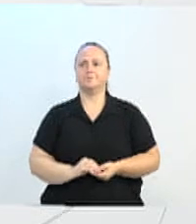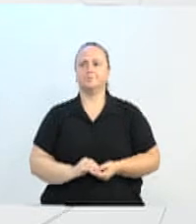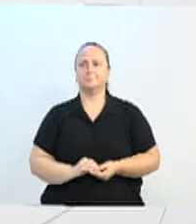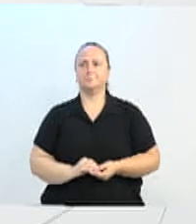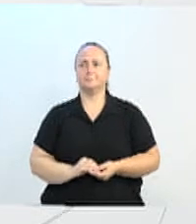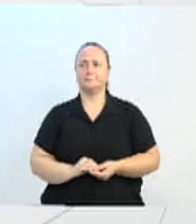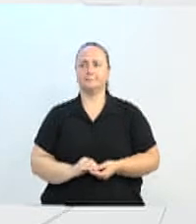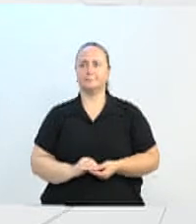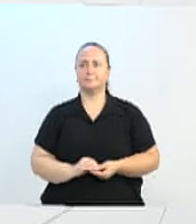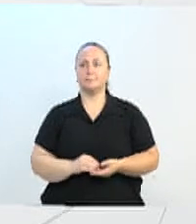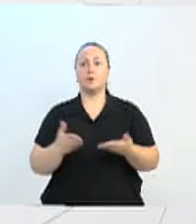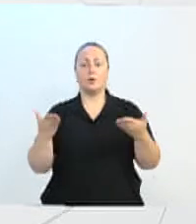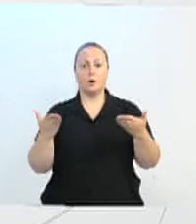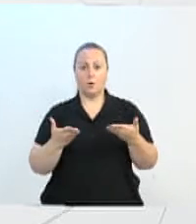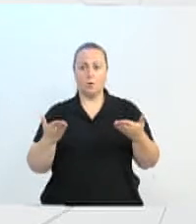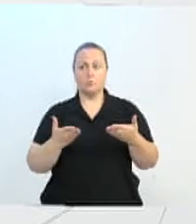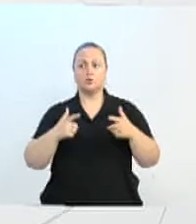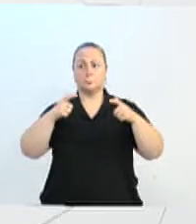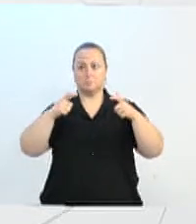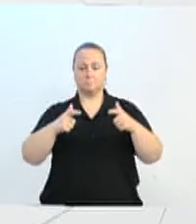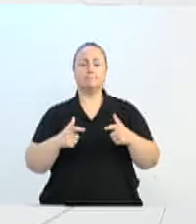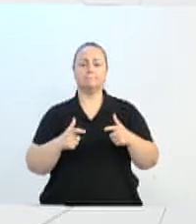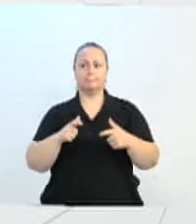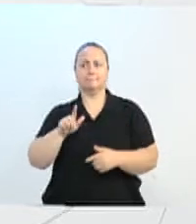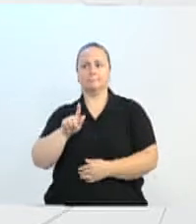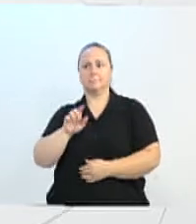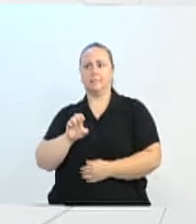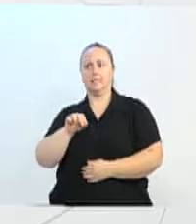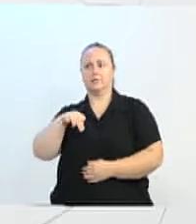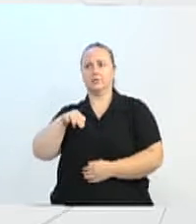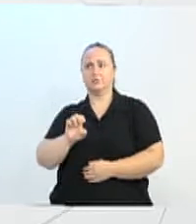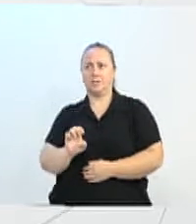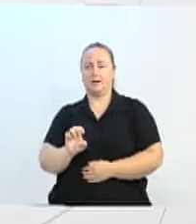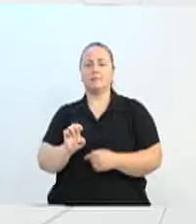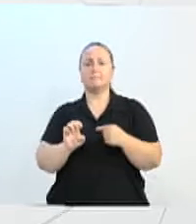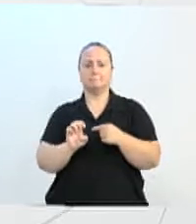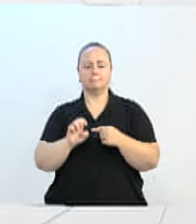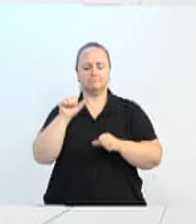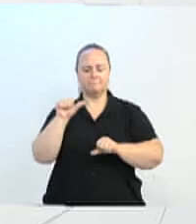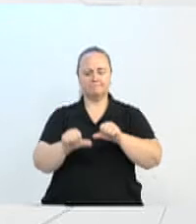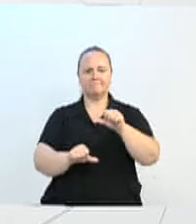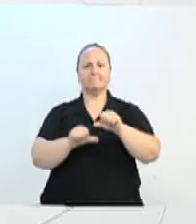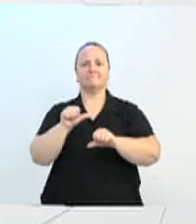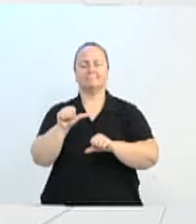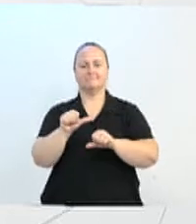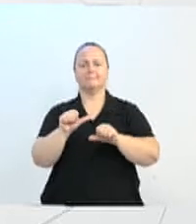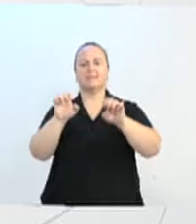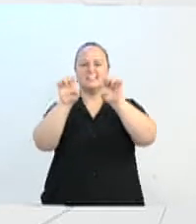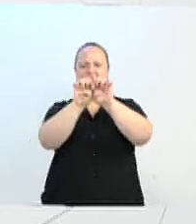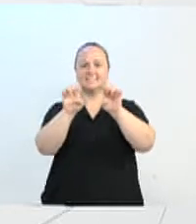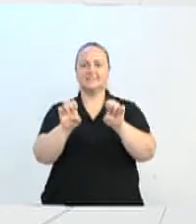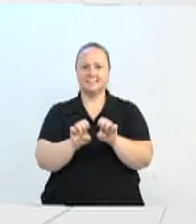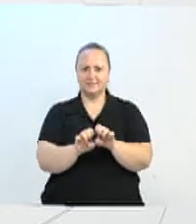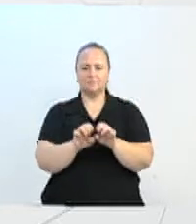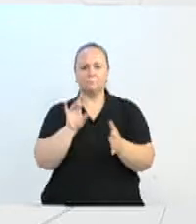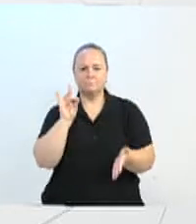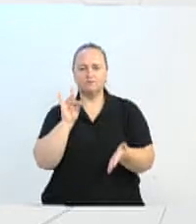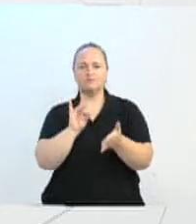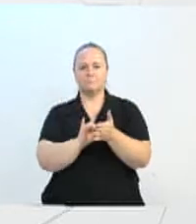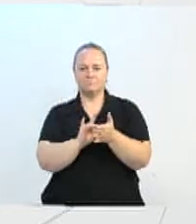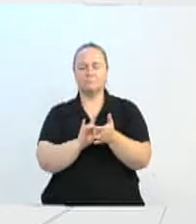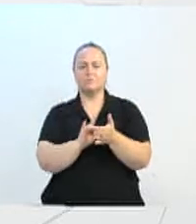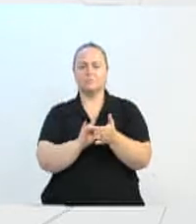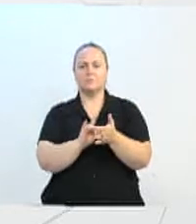hoje faz a gestão daquele espaço é o Instituto GENE, que foi transformado, o seu estatuto foi adequado para que nós pudéssemos